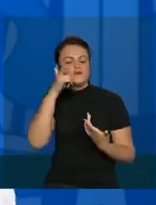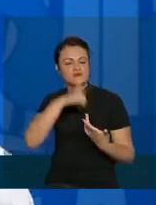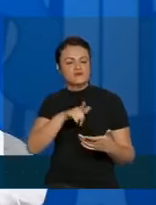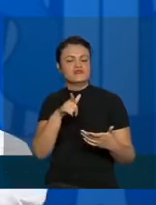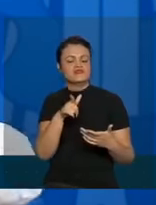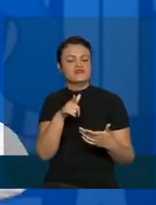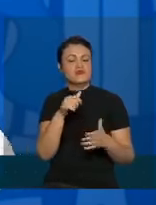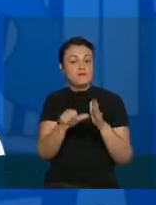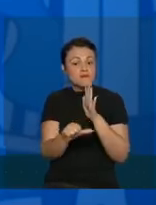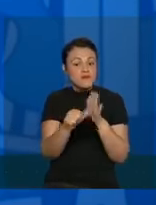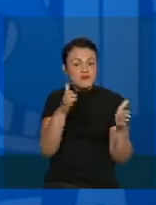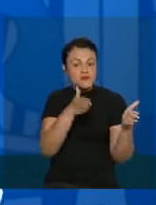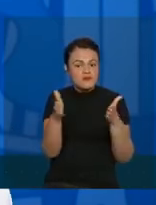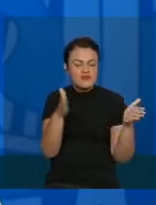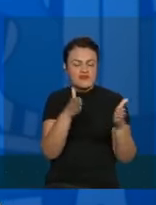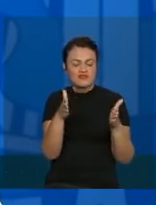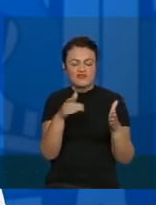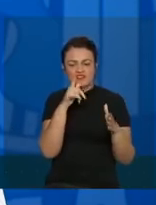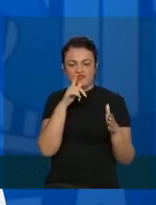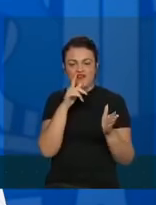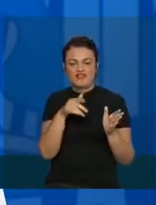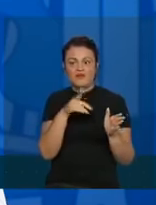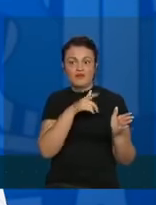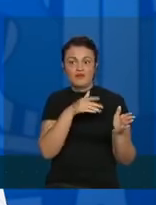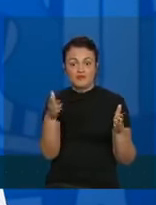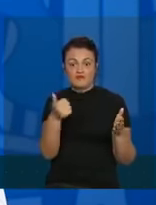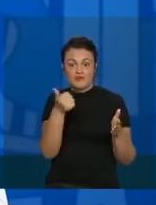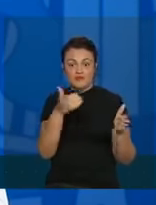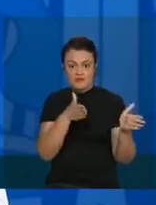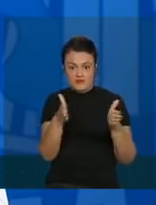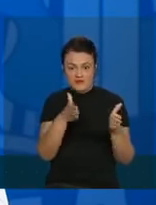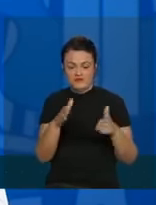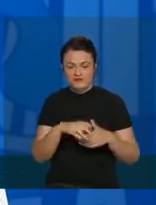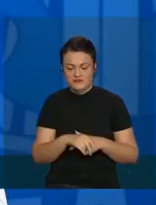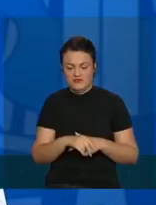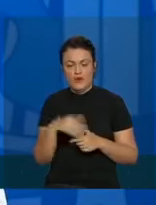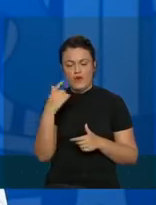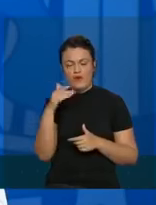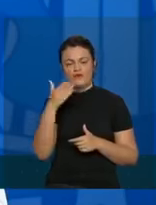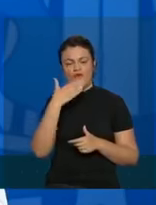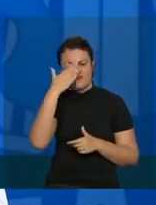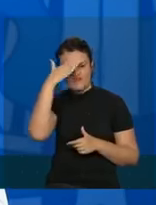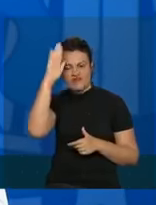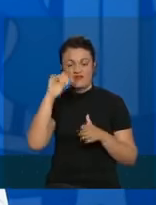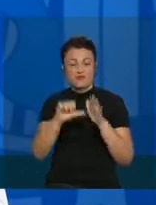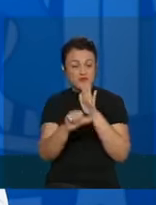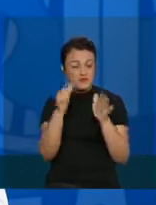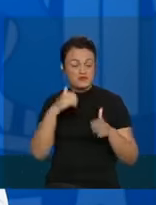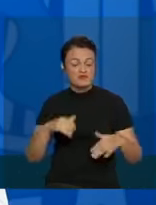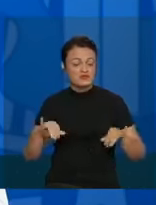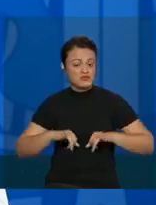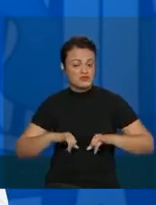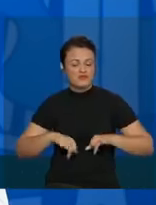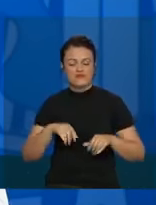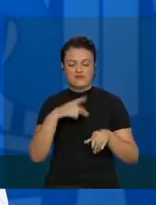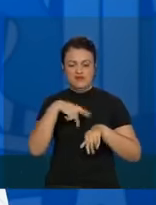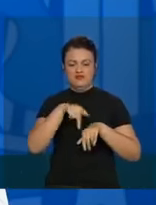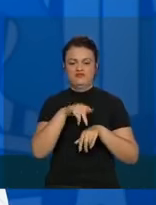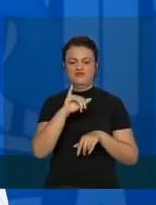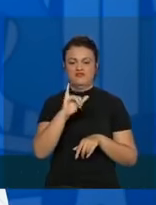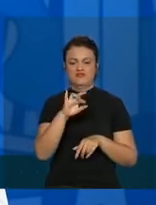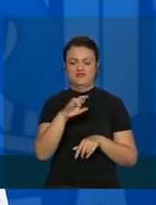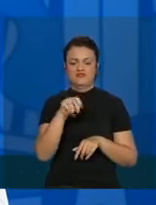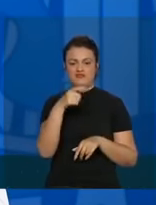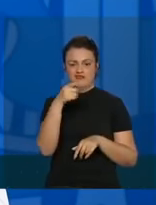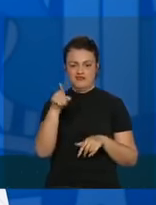atravessar a primeira onda que a gente chama. Outros, como o Irã, que foi o primeiro que sofreu muito, já nos